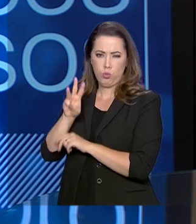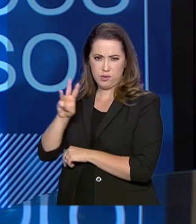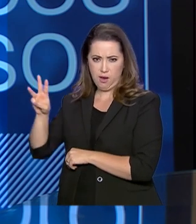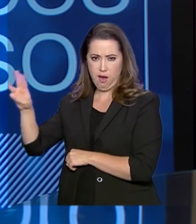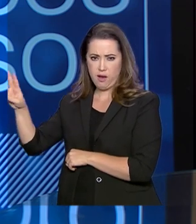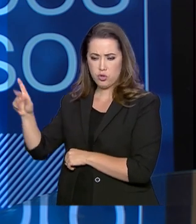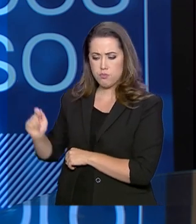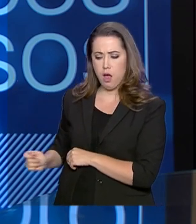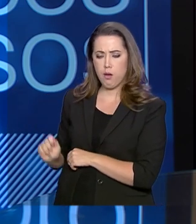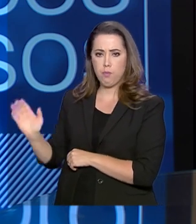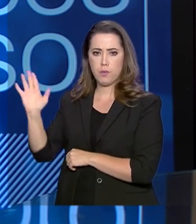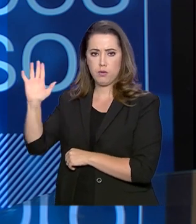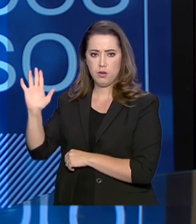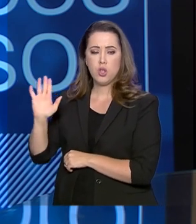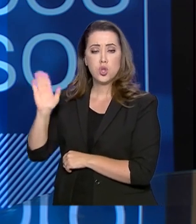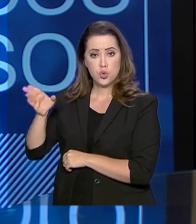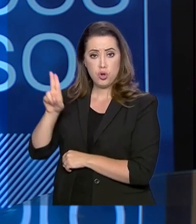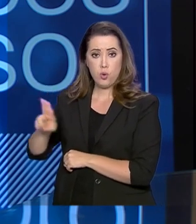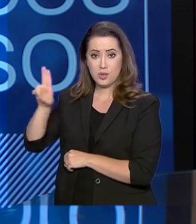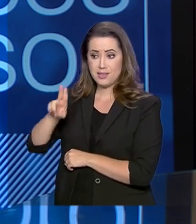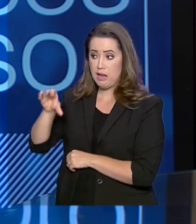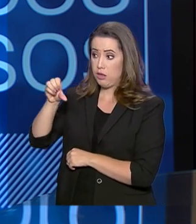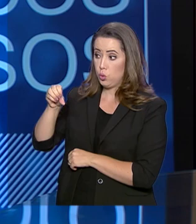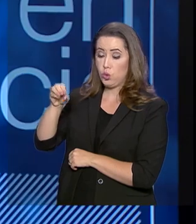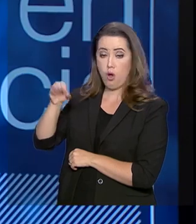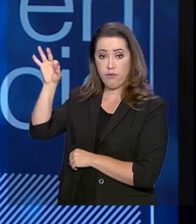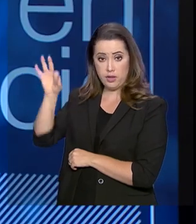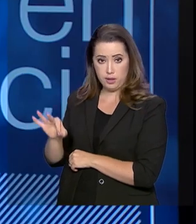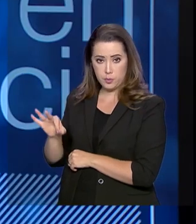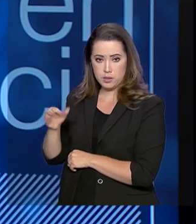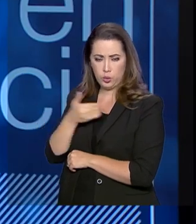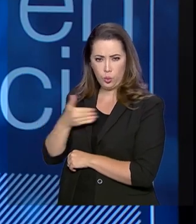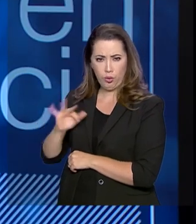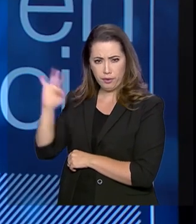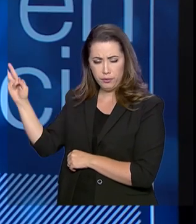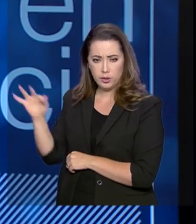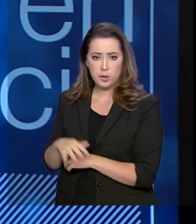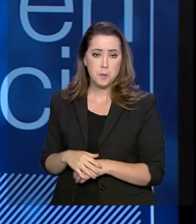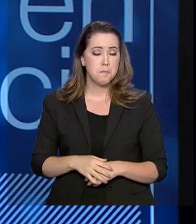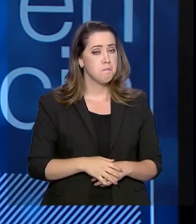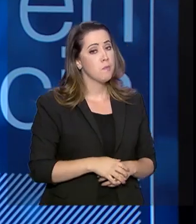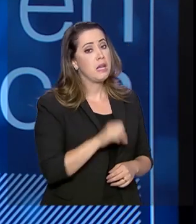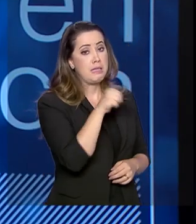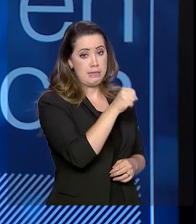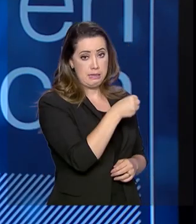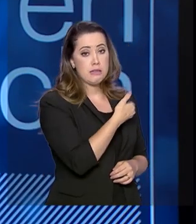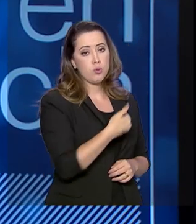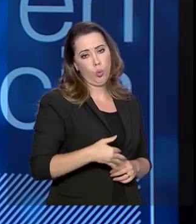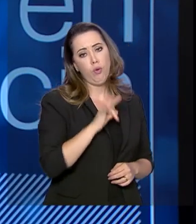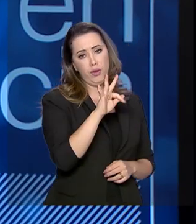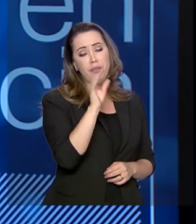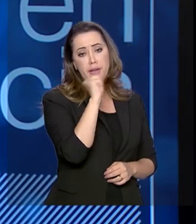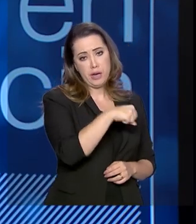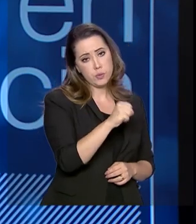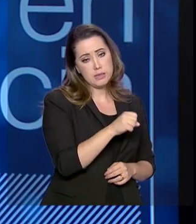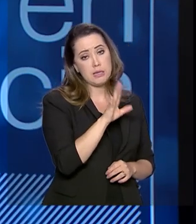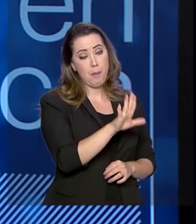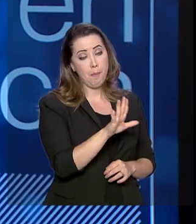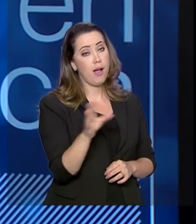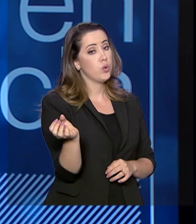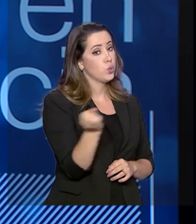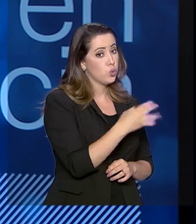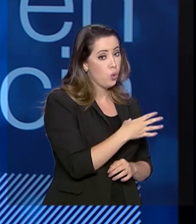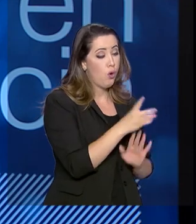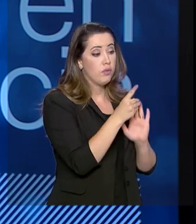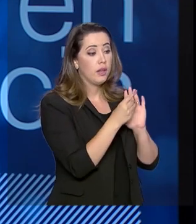% das compras do governo federal? No governo federal, sim. Mas nós lançamos recentemente o novo decreto que regulamenta o pregão